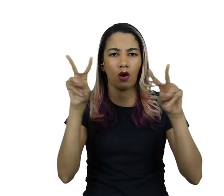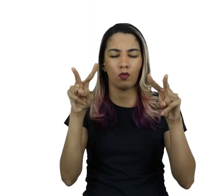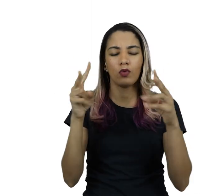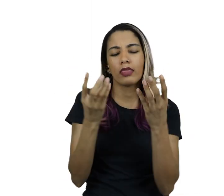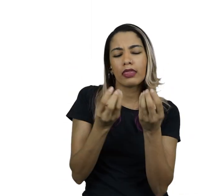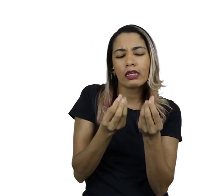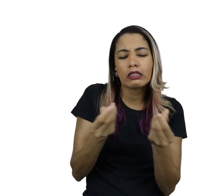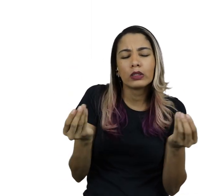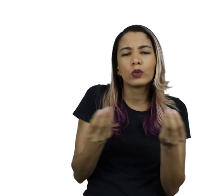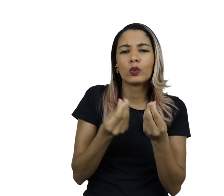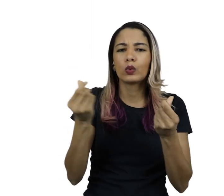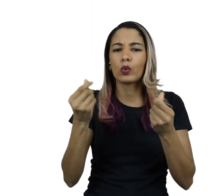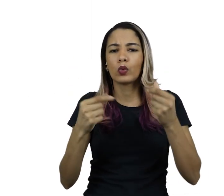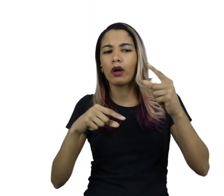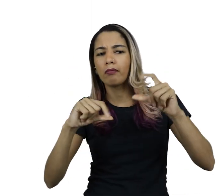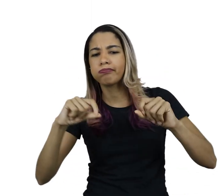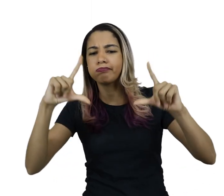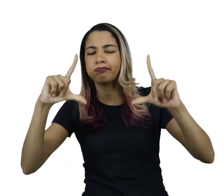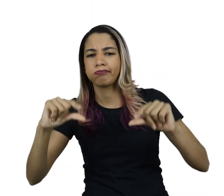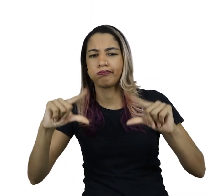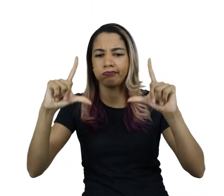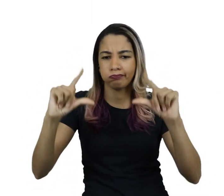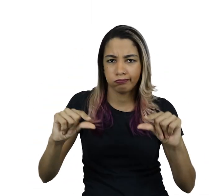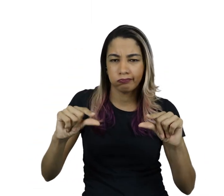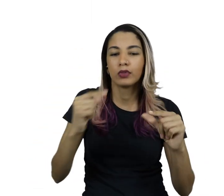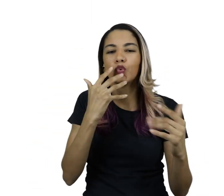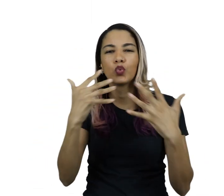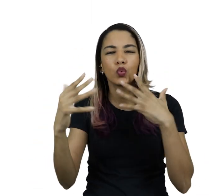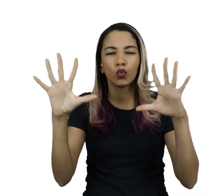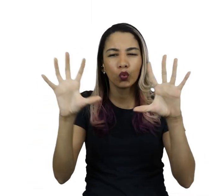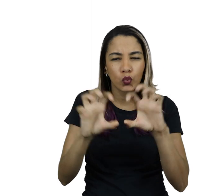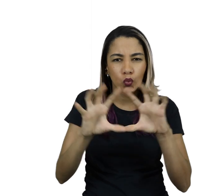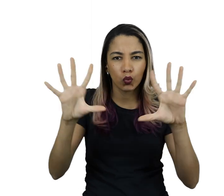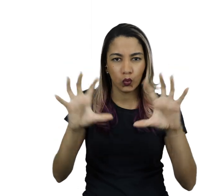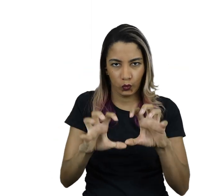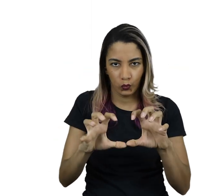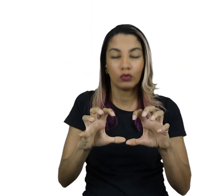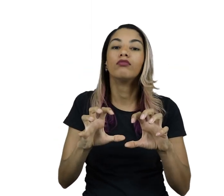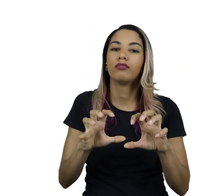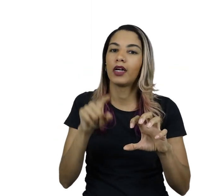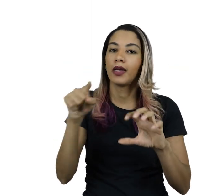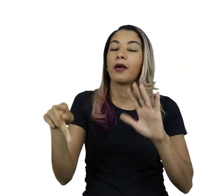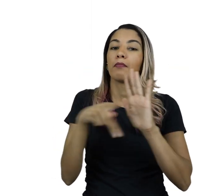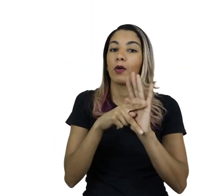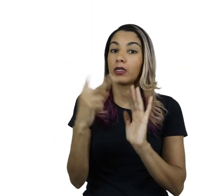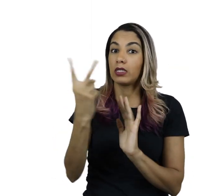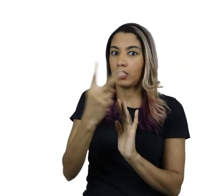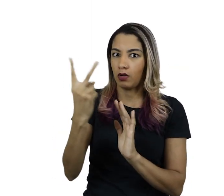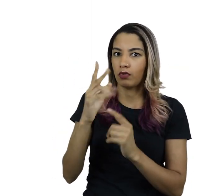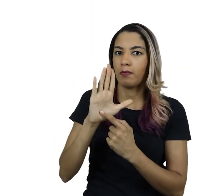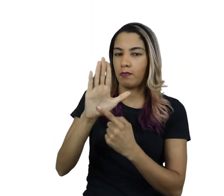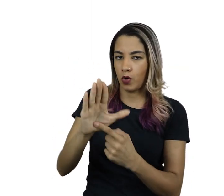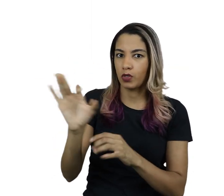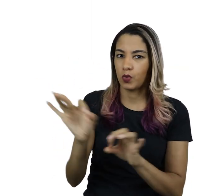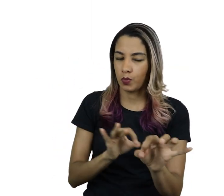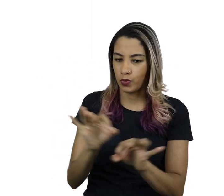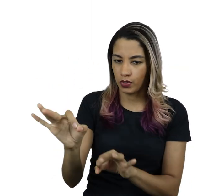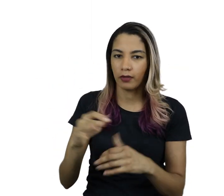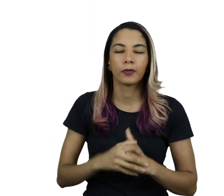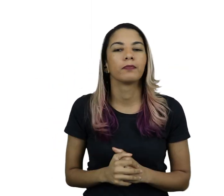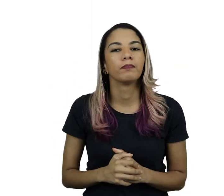elementos visuais, textura, escala e tom. Eixos norteadores da segunda edição do projeto.